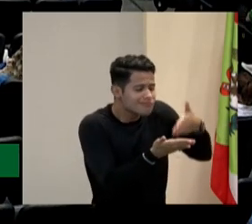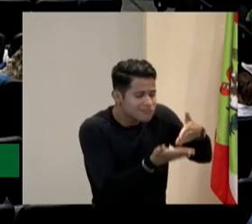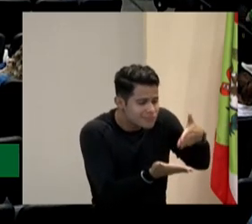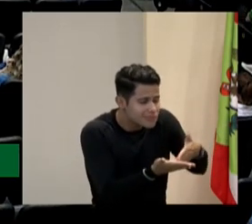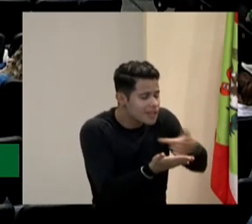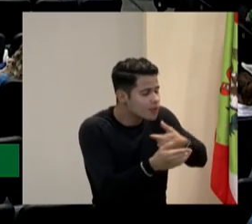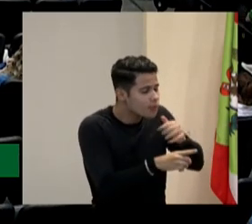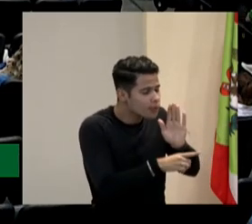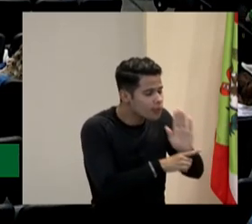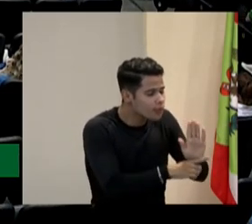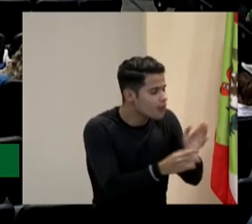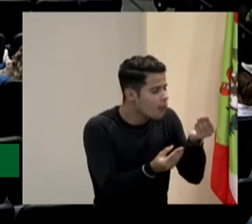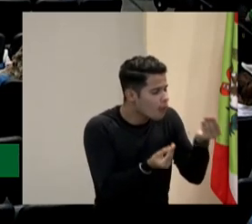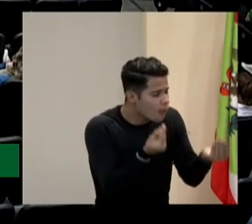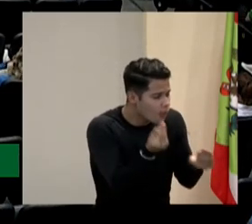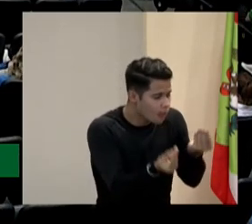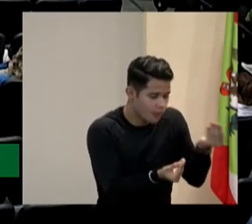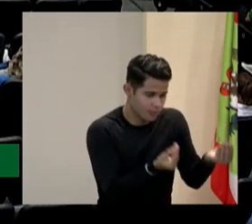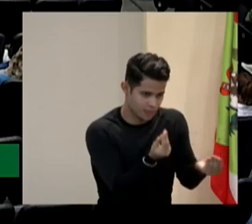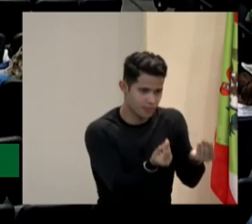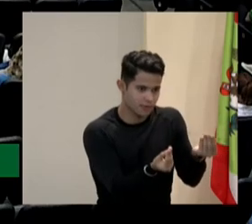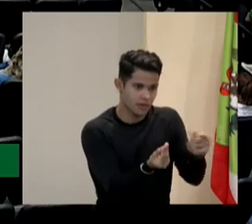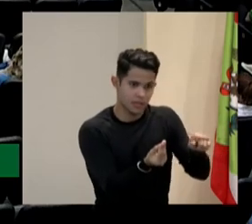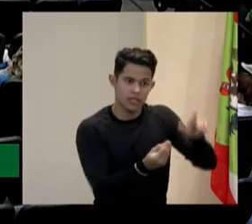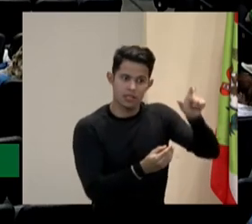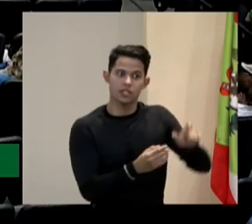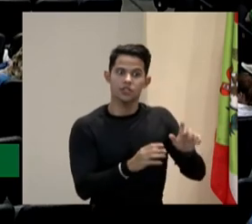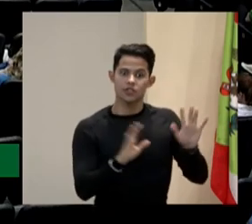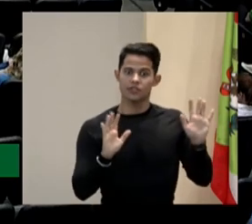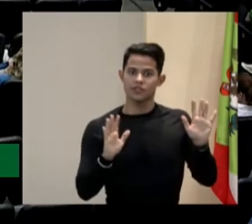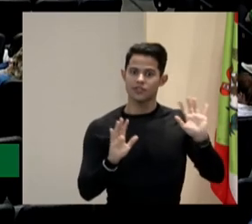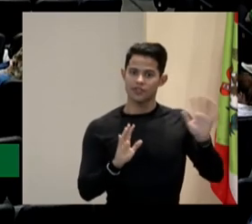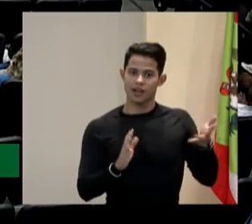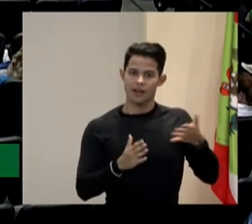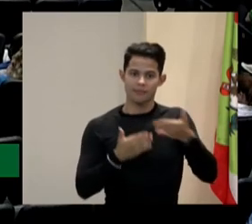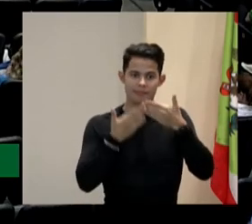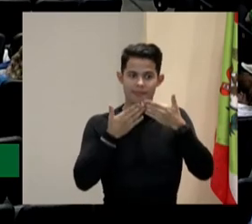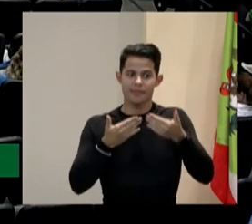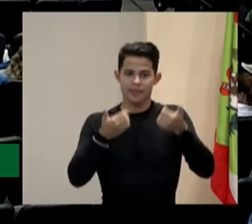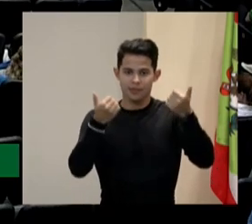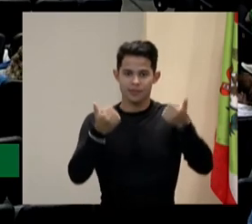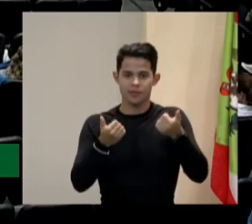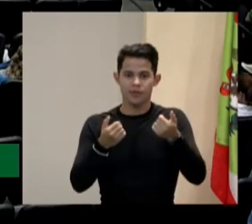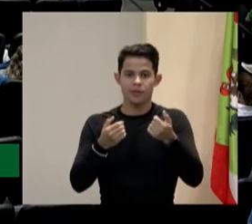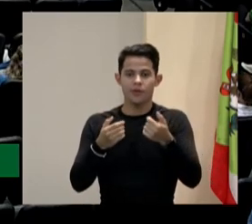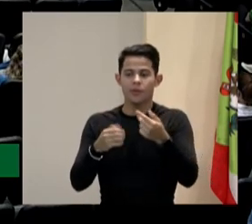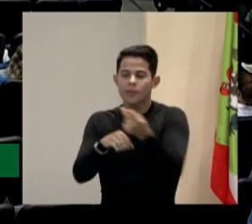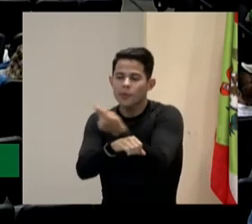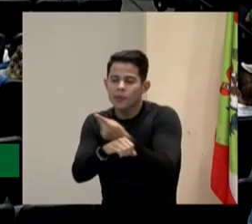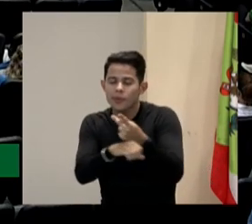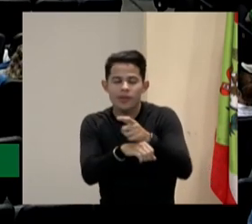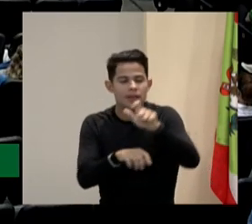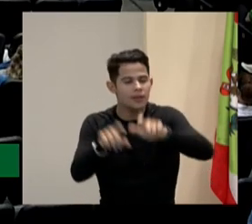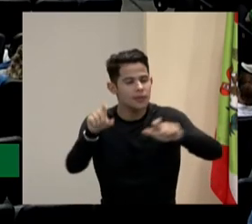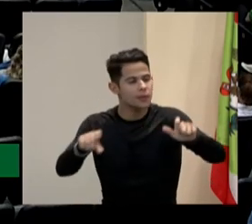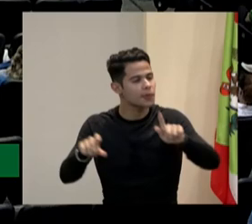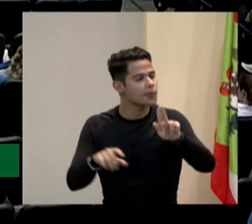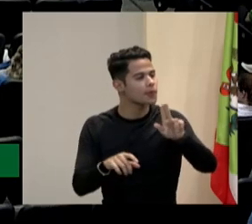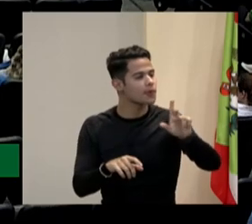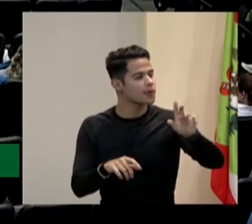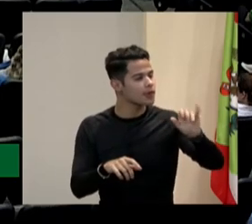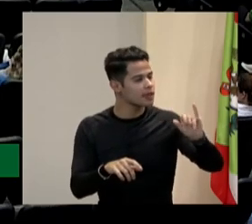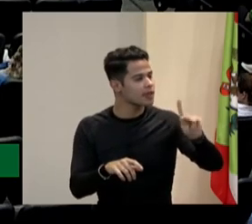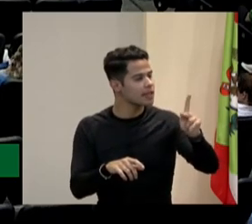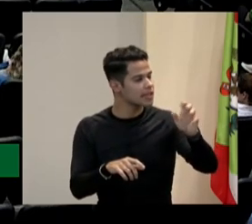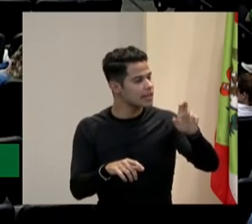posso te ajudar, né? E ele já... Então, ele também não usa... Cadê o Guilherme, que deve estar andando por aí? Ele não usa